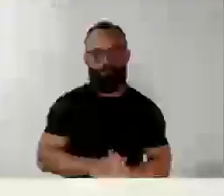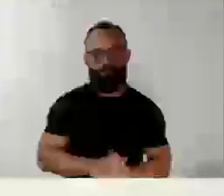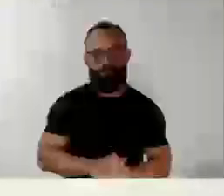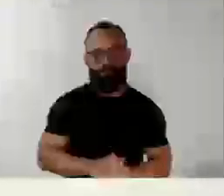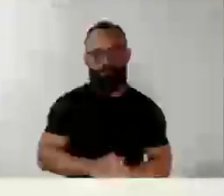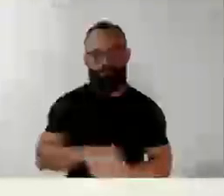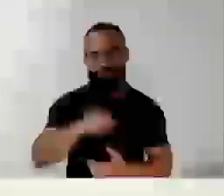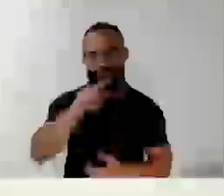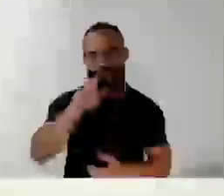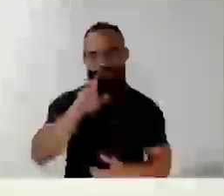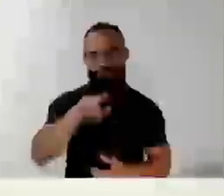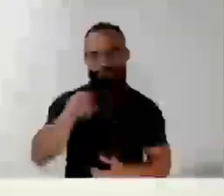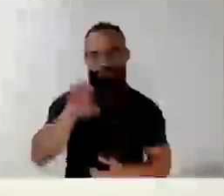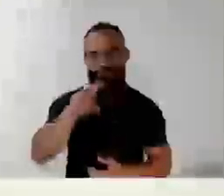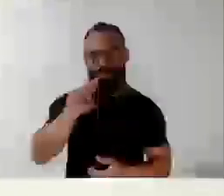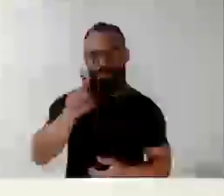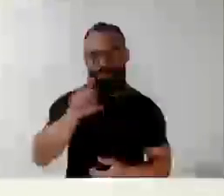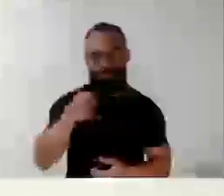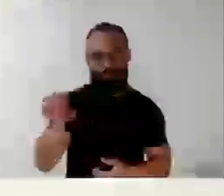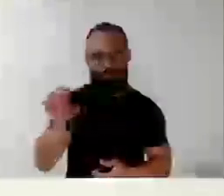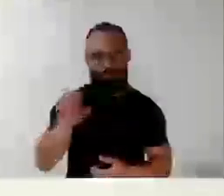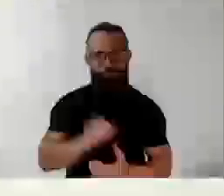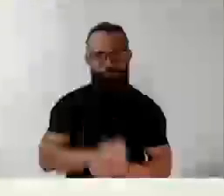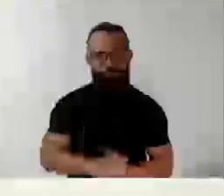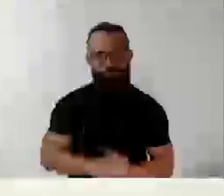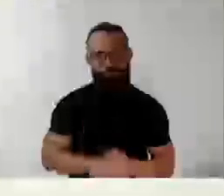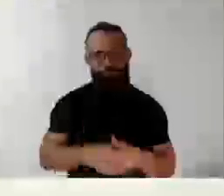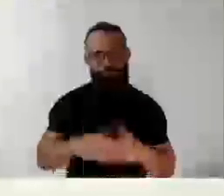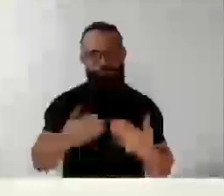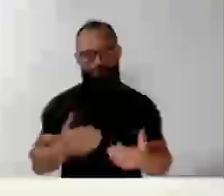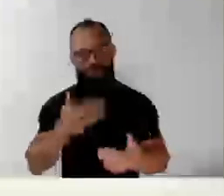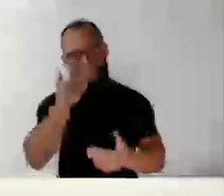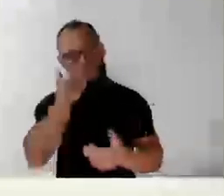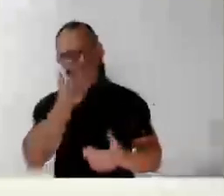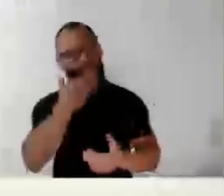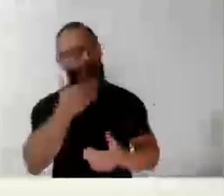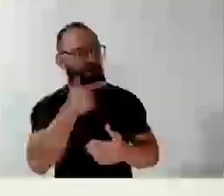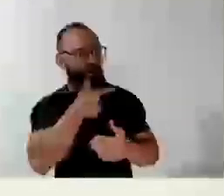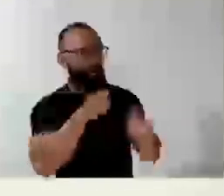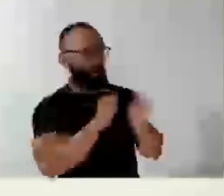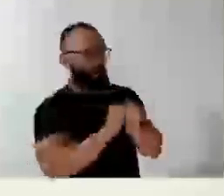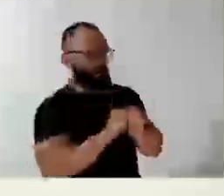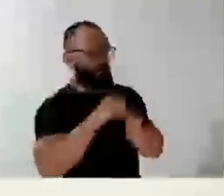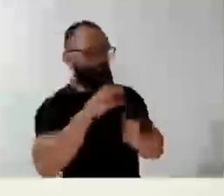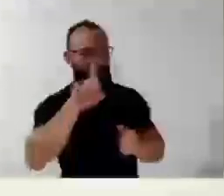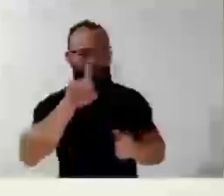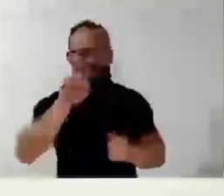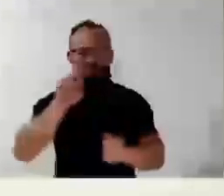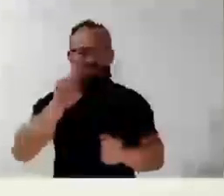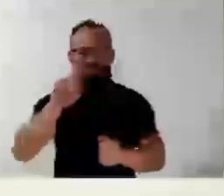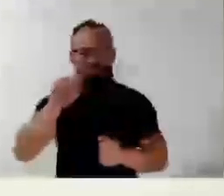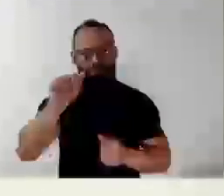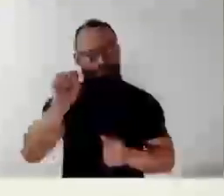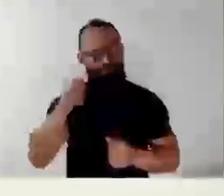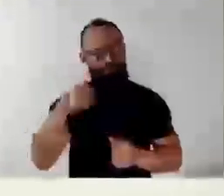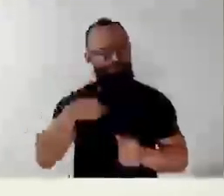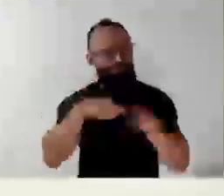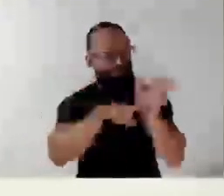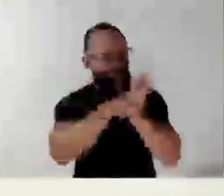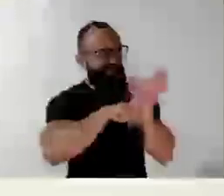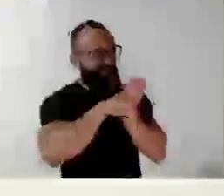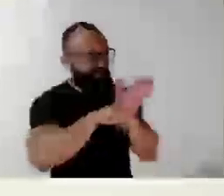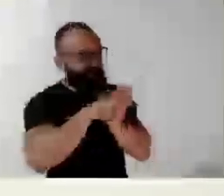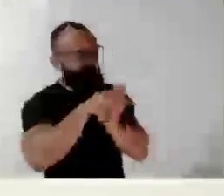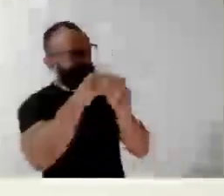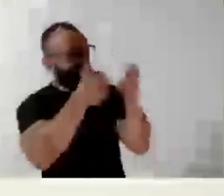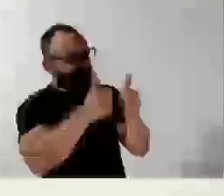Vereadora, juntamente com a Exª e o vereador Douglas, fomos no local, fizemos uma vistoria, levamos